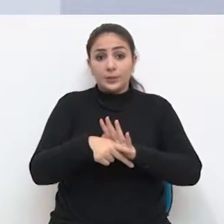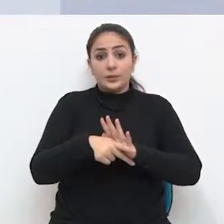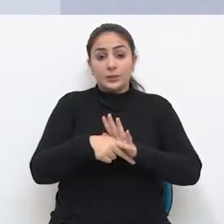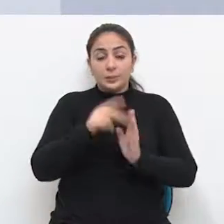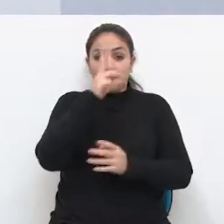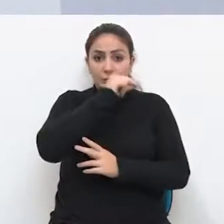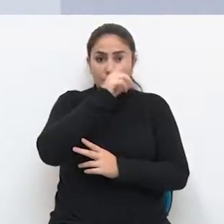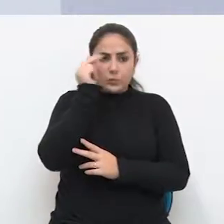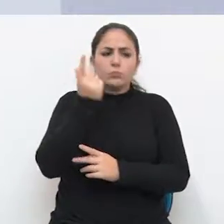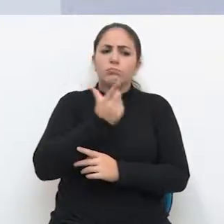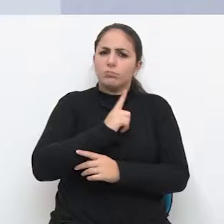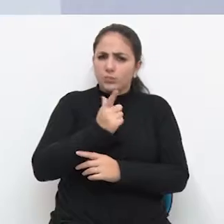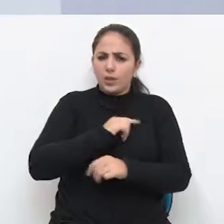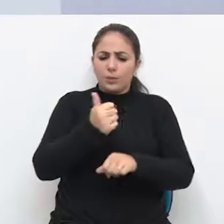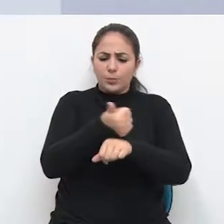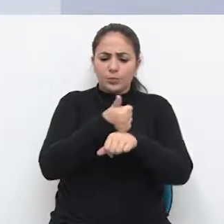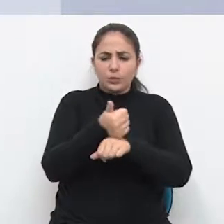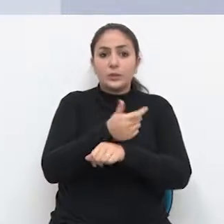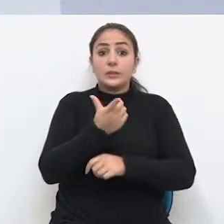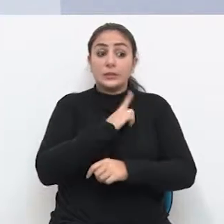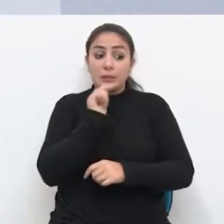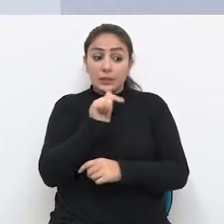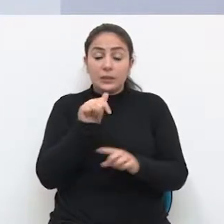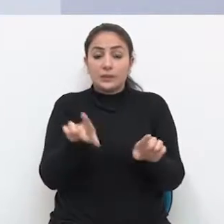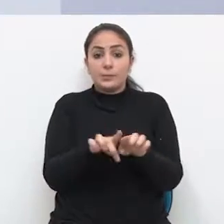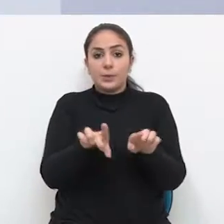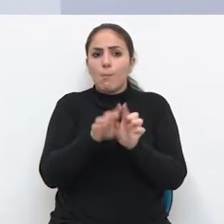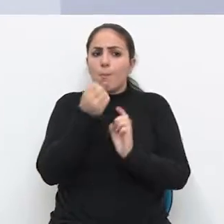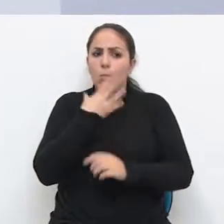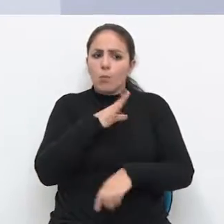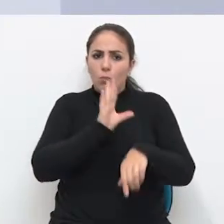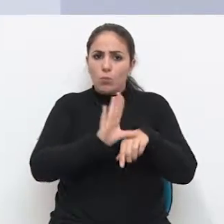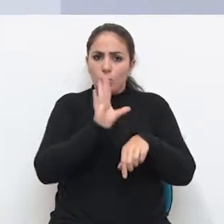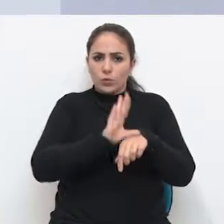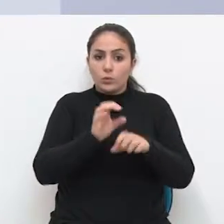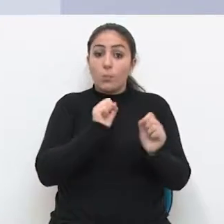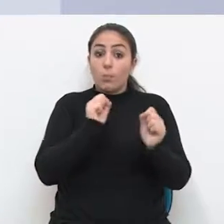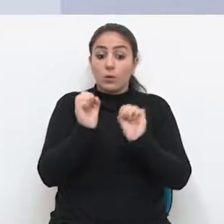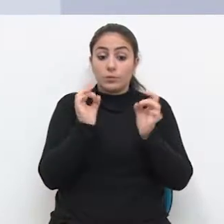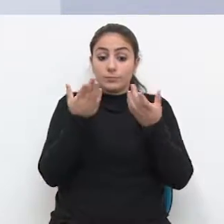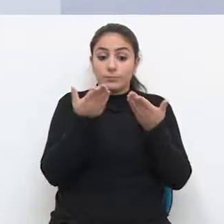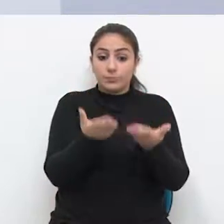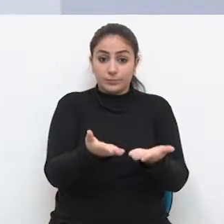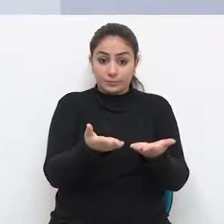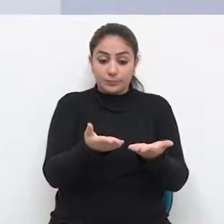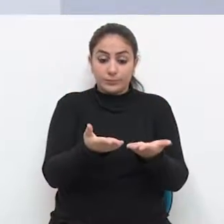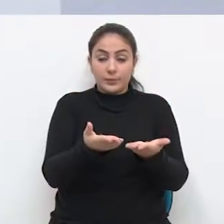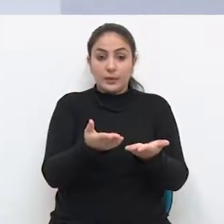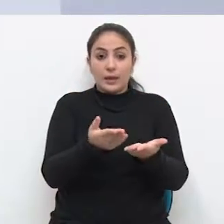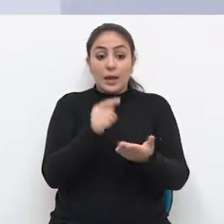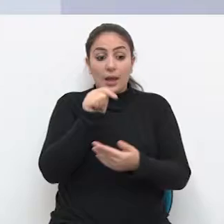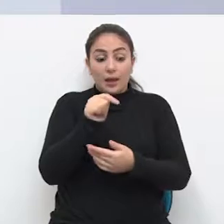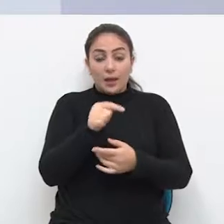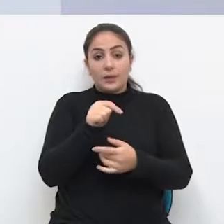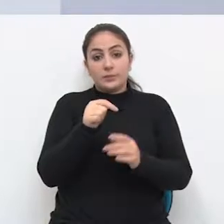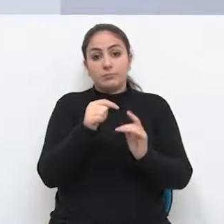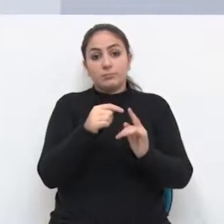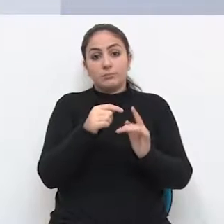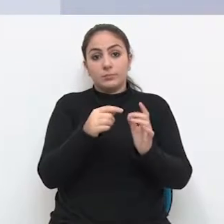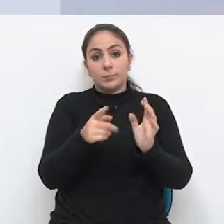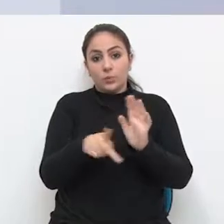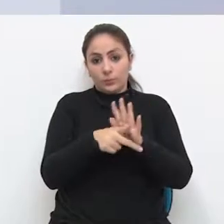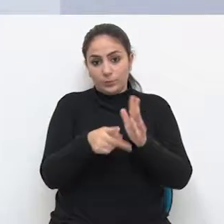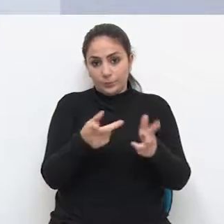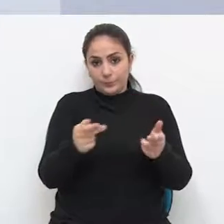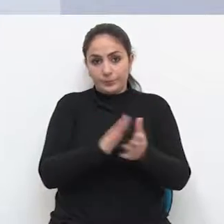tem profissionais, e que tem lá também bons cursos, que pode ser direcionado a essa indicação.